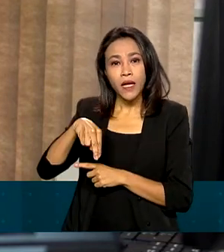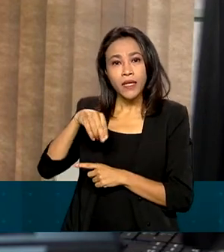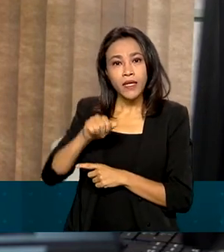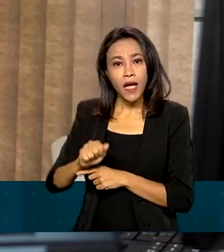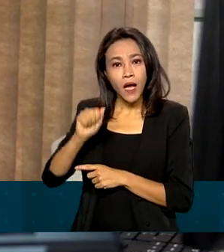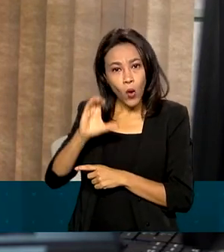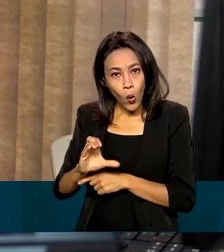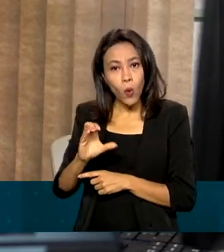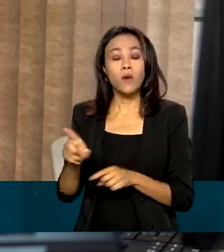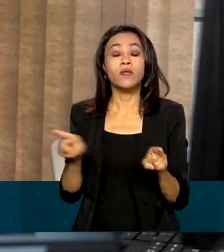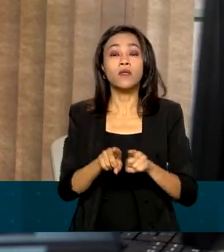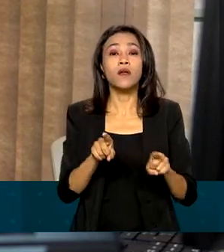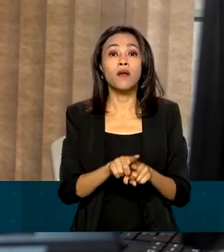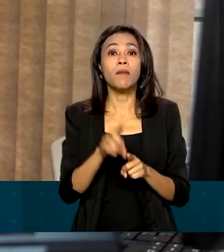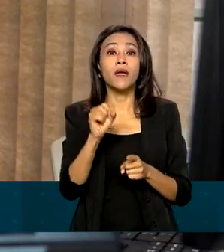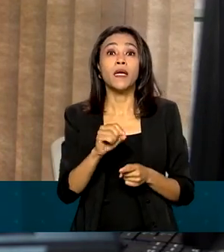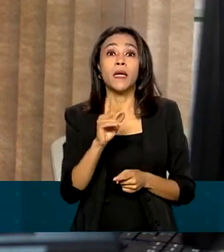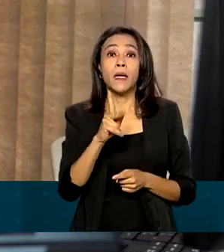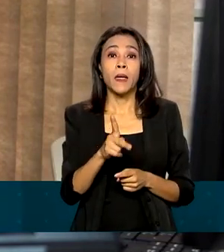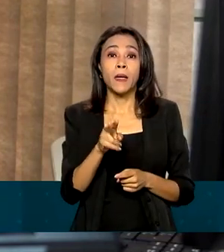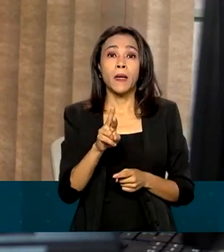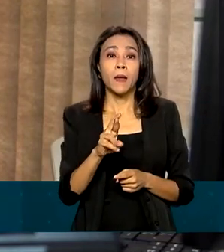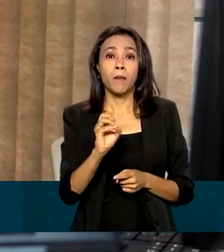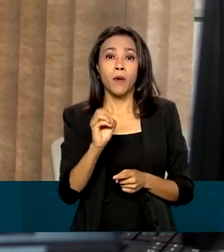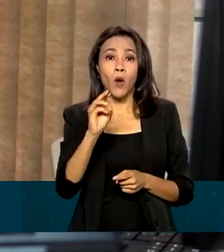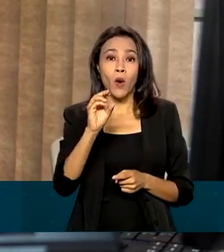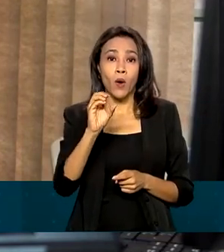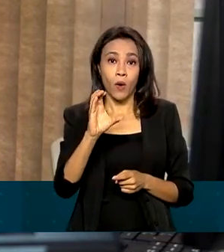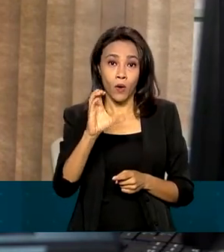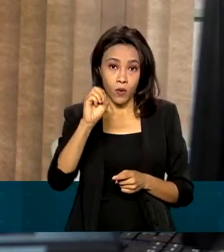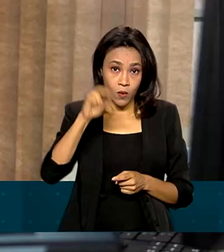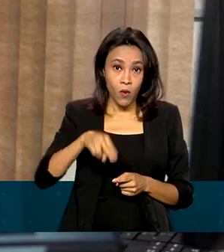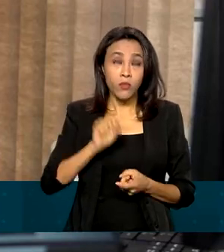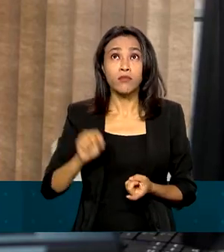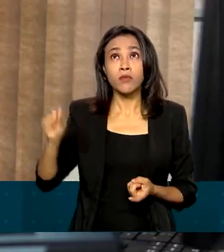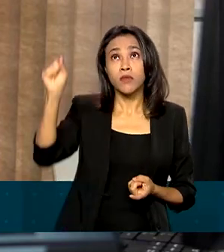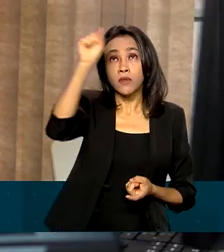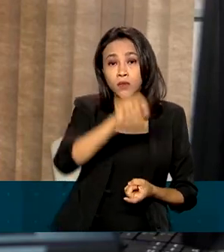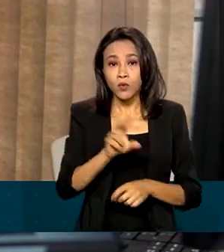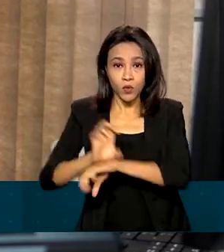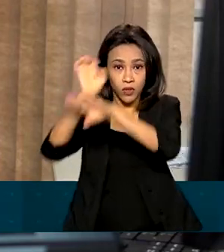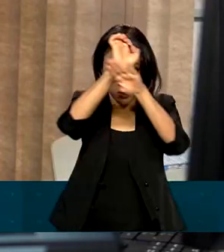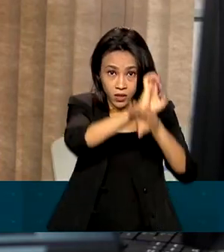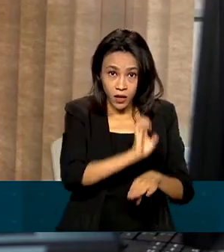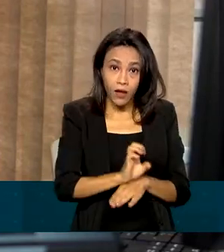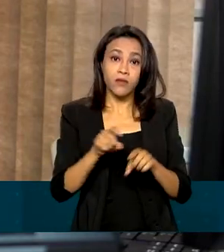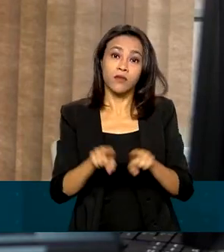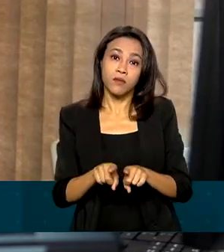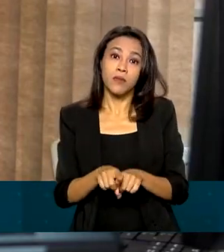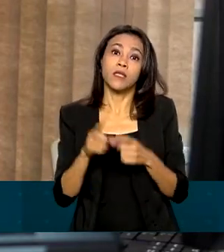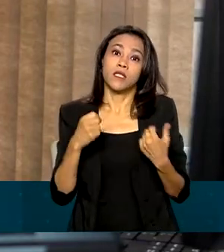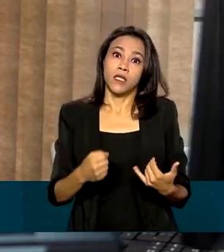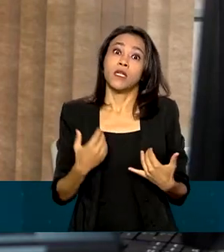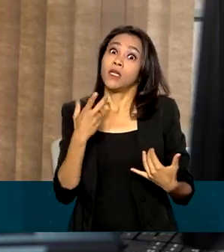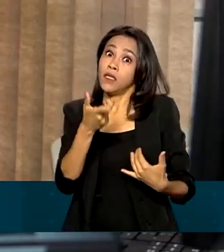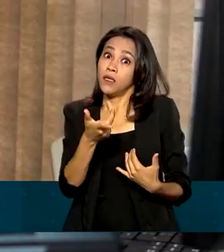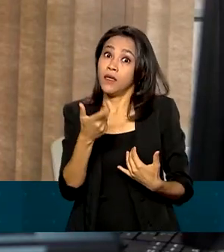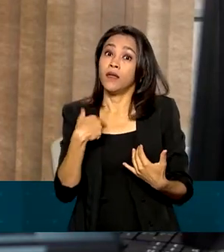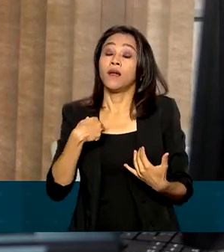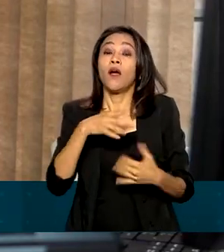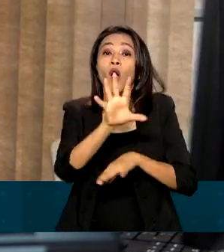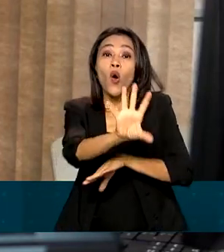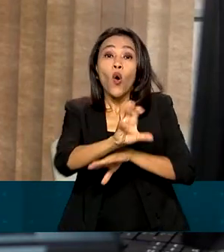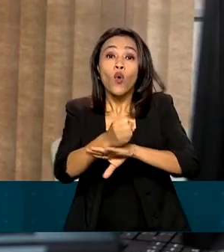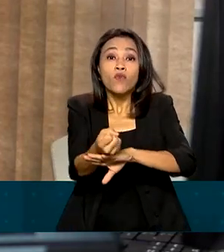quanto para os PROCONs regionais e também junto às ouvidorias das empresas. E caso os órgãos de defesa do consumidor constatem que, de fato, essas